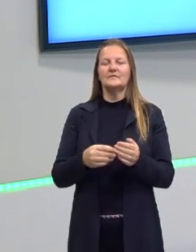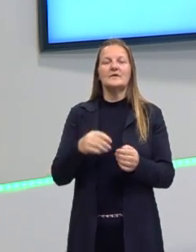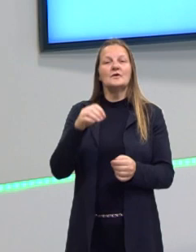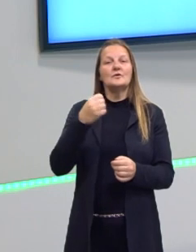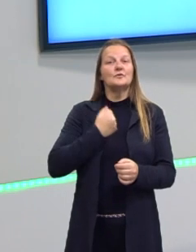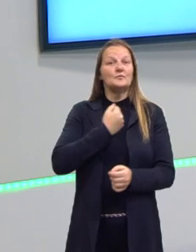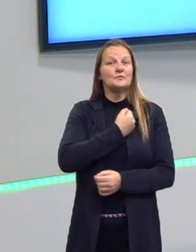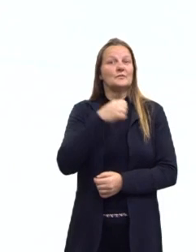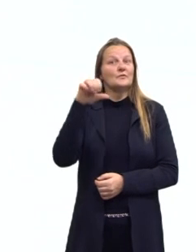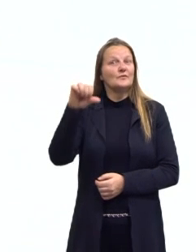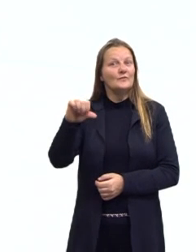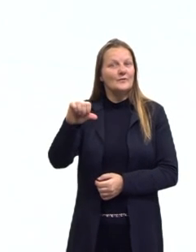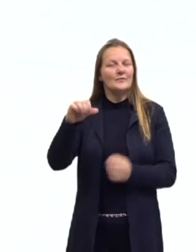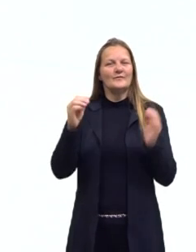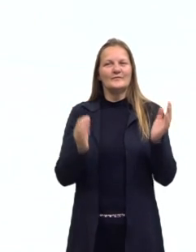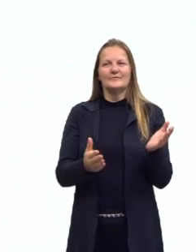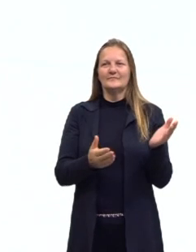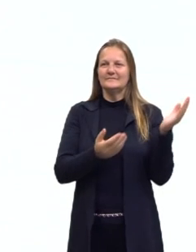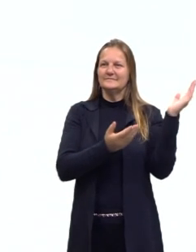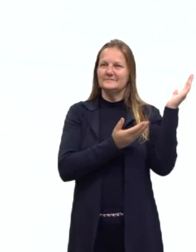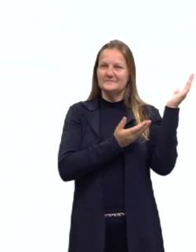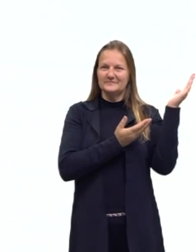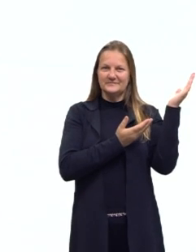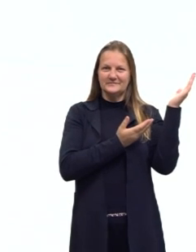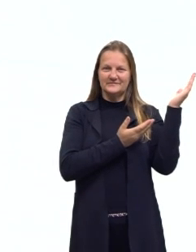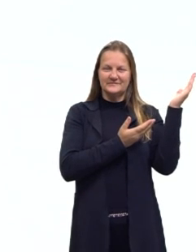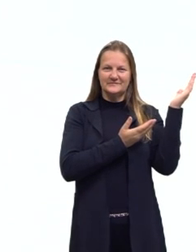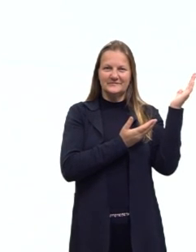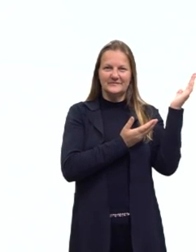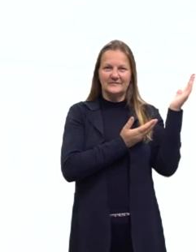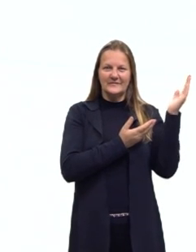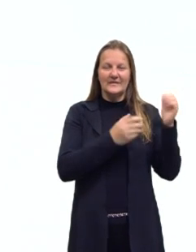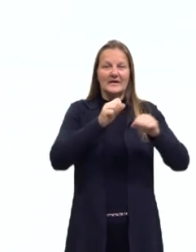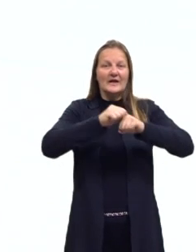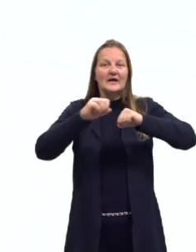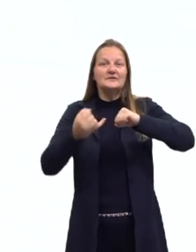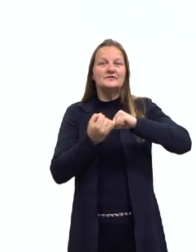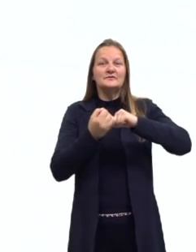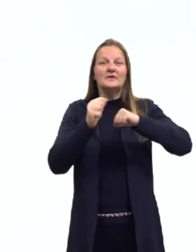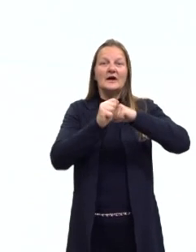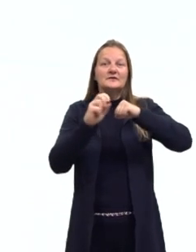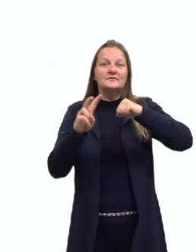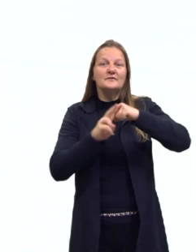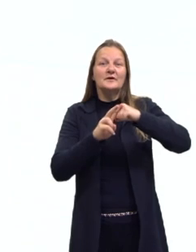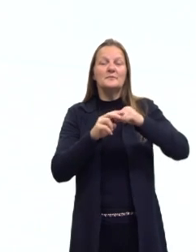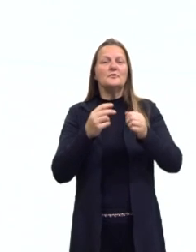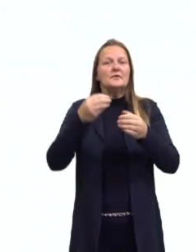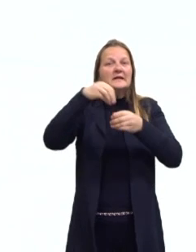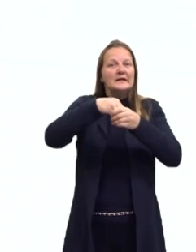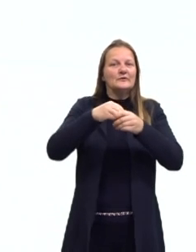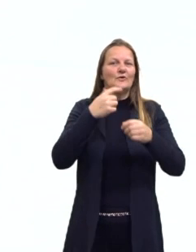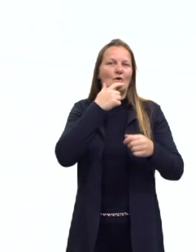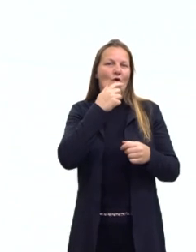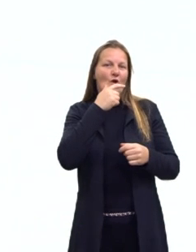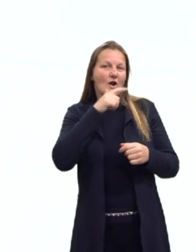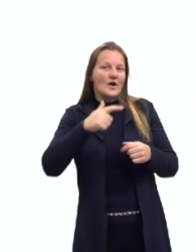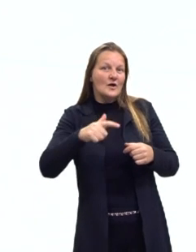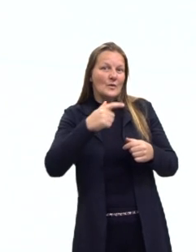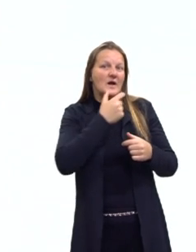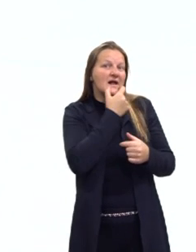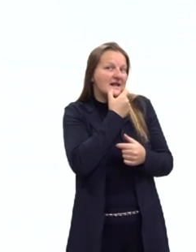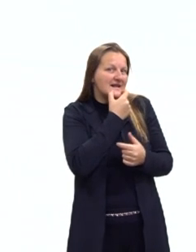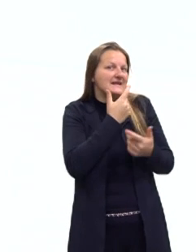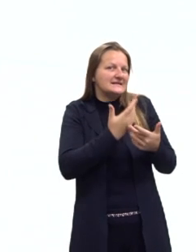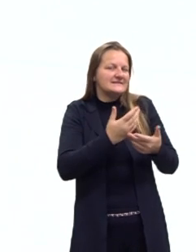9. Nessa aula nós vamos falar um pouco sobre os adjetivos e os advérbios na língua inglesa. E eu começo